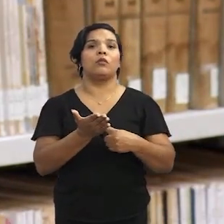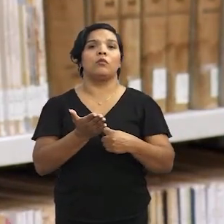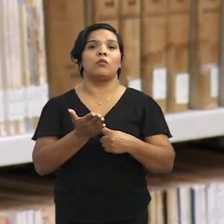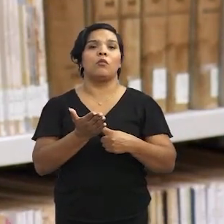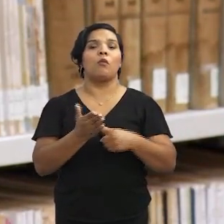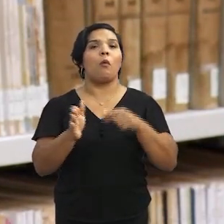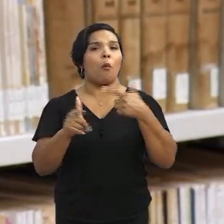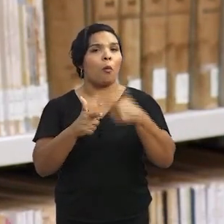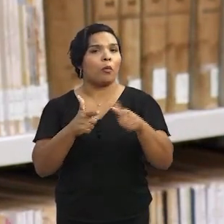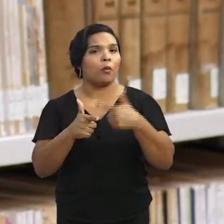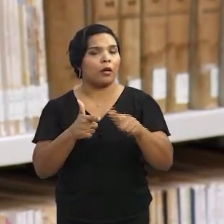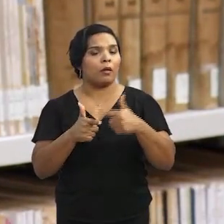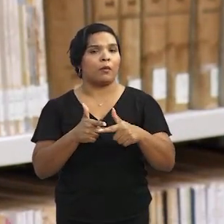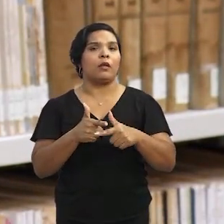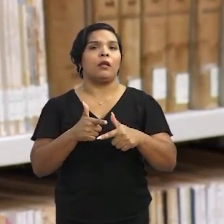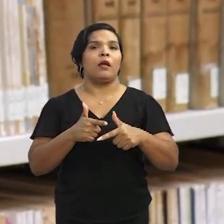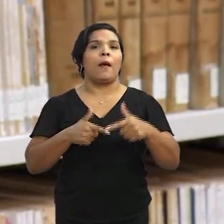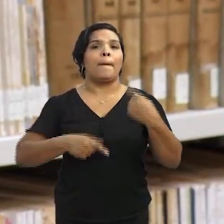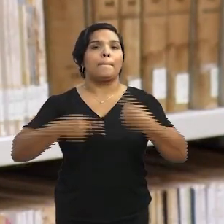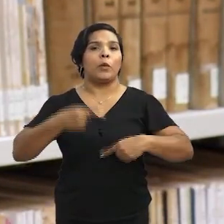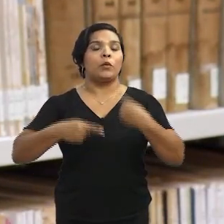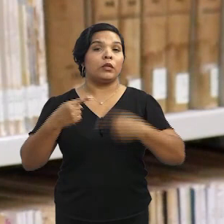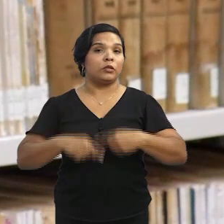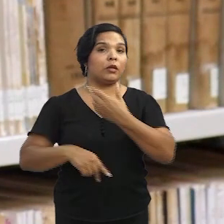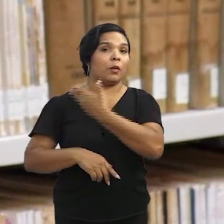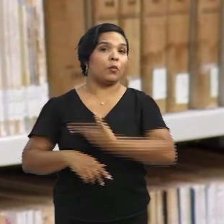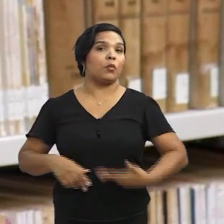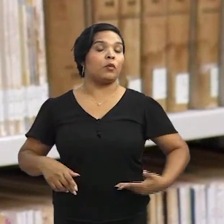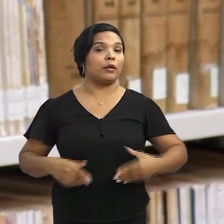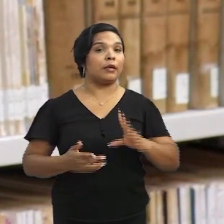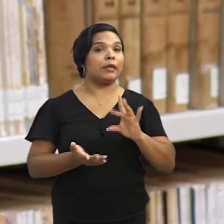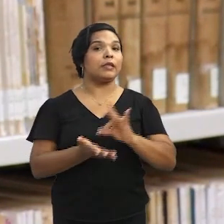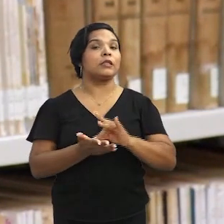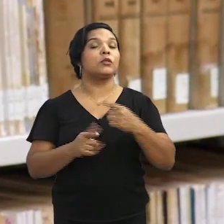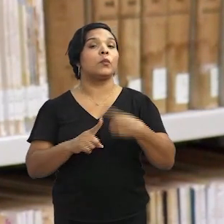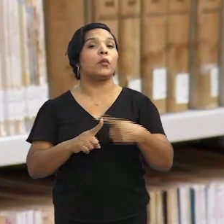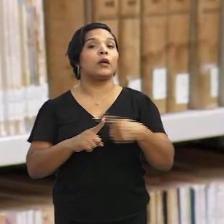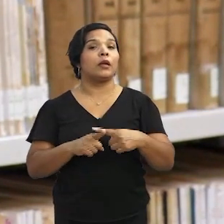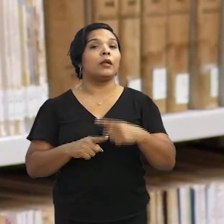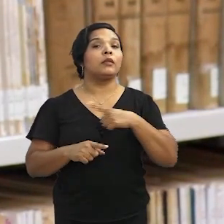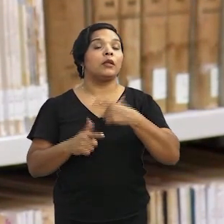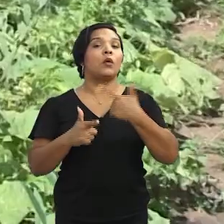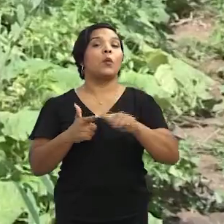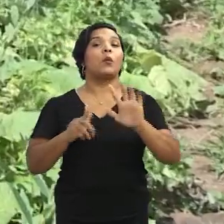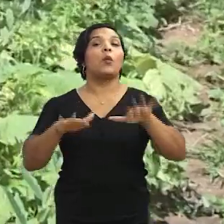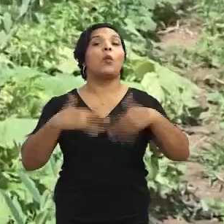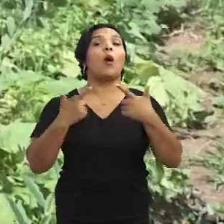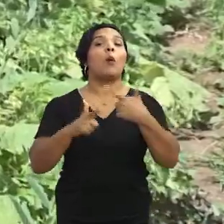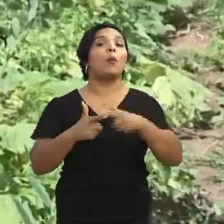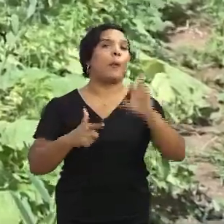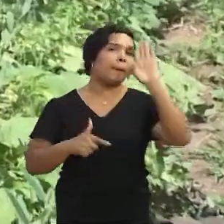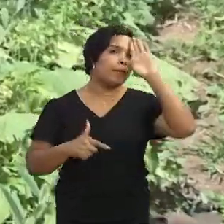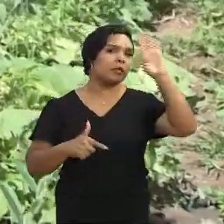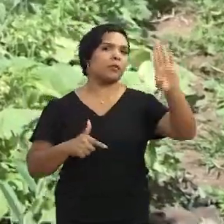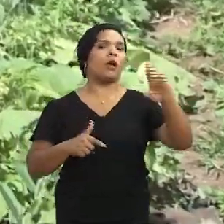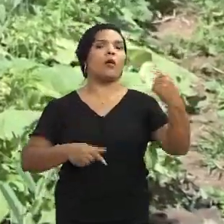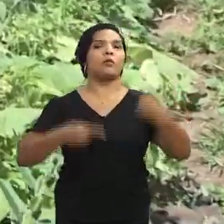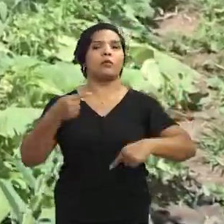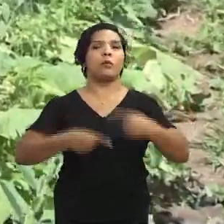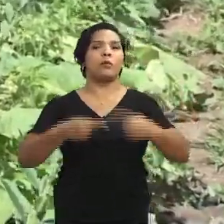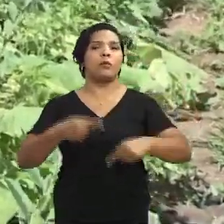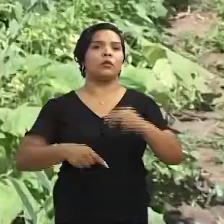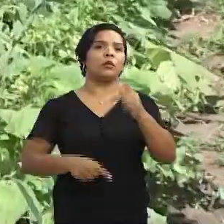a mitigação do problema central. Uma política pública, ela existe porque existe um problema. Qual era o problema central